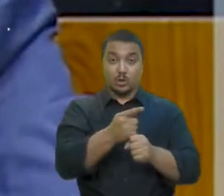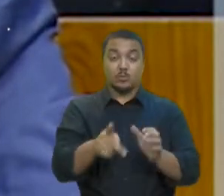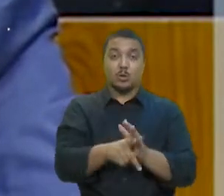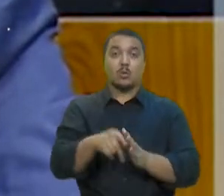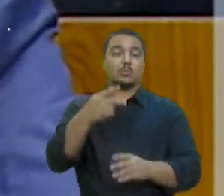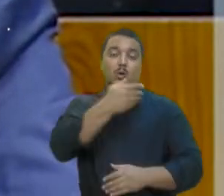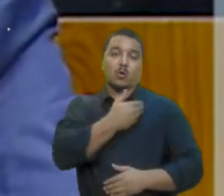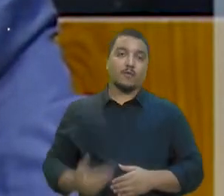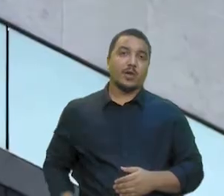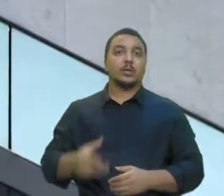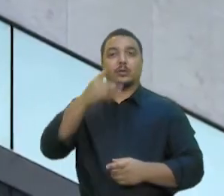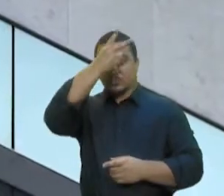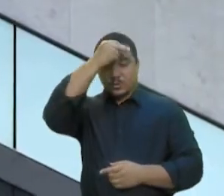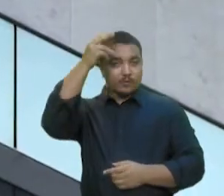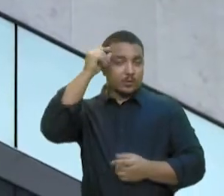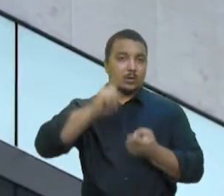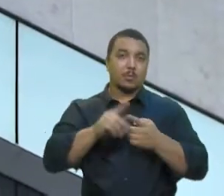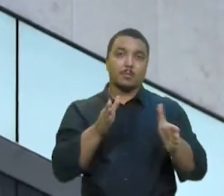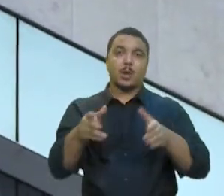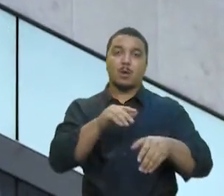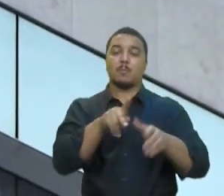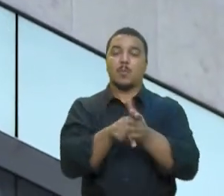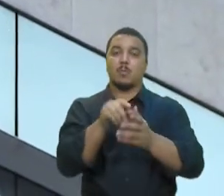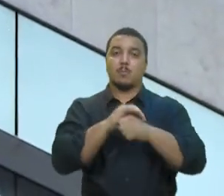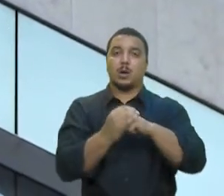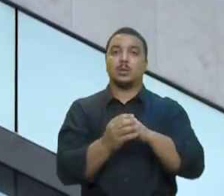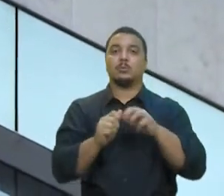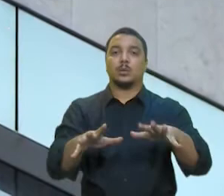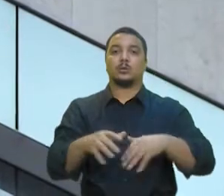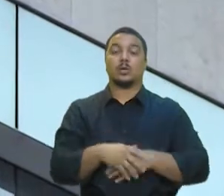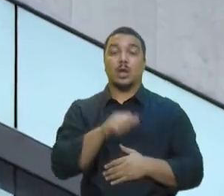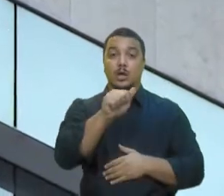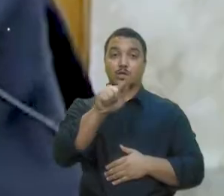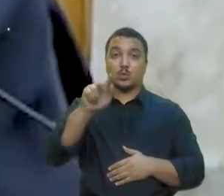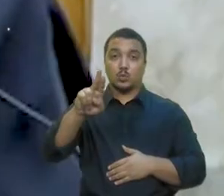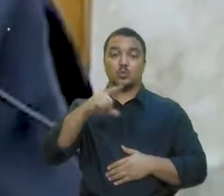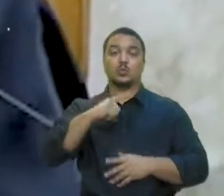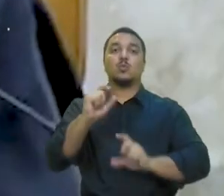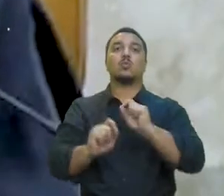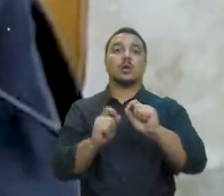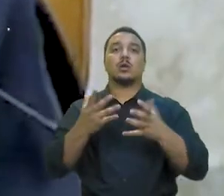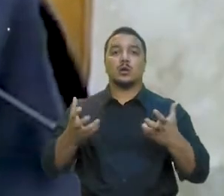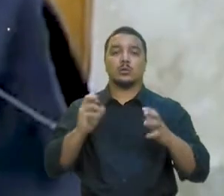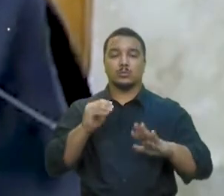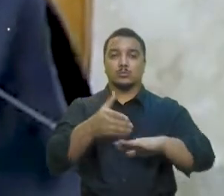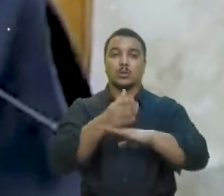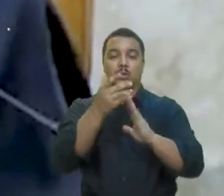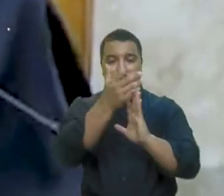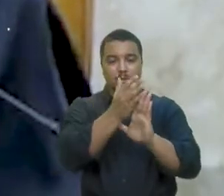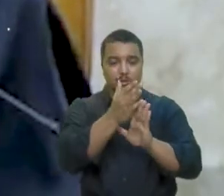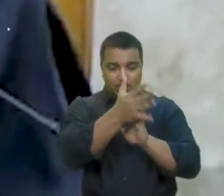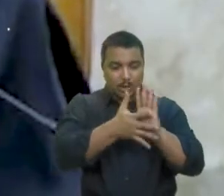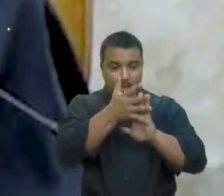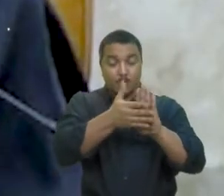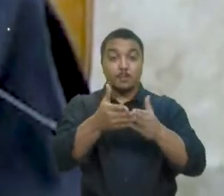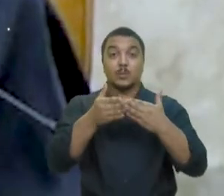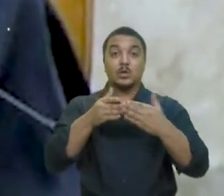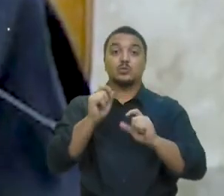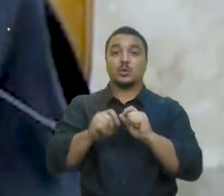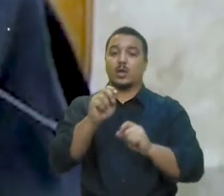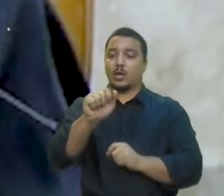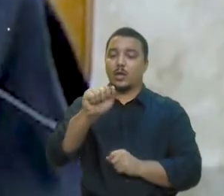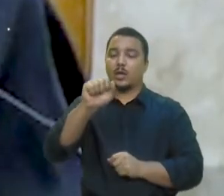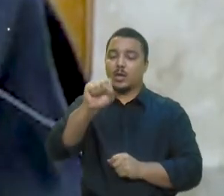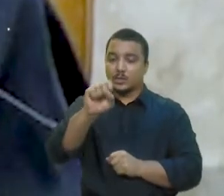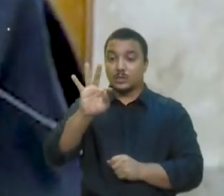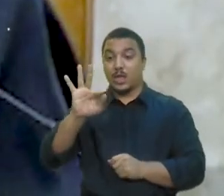Municipal na pandemia. A ideia da Advocacia Geral da União, AGU, que trabalha no texto, é pedir para que o STF analise